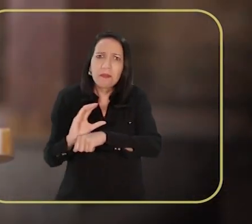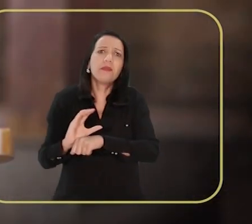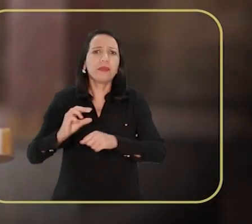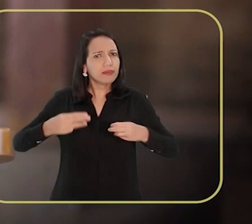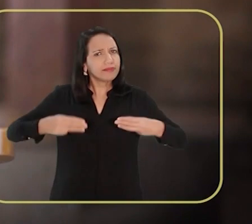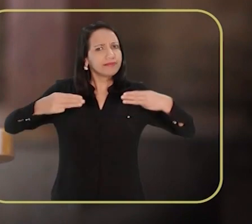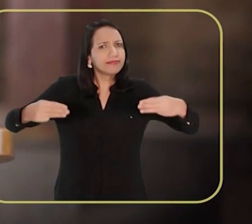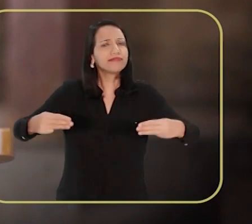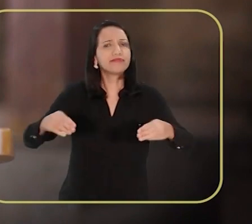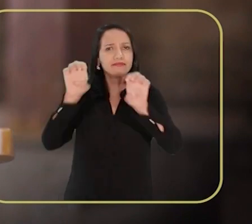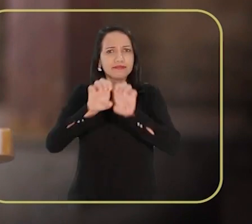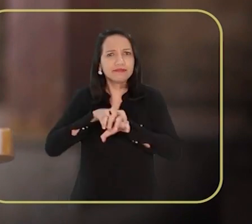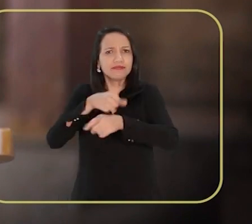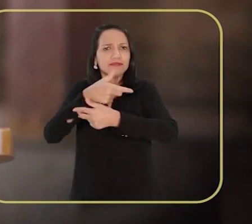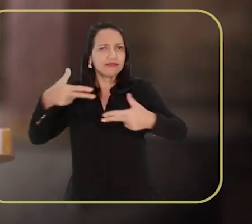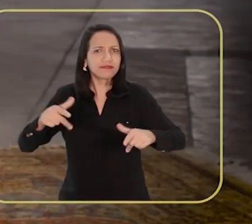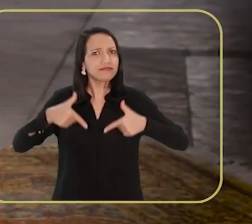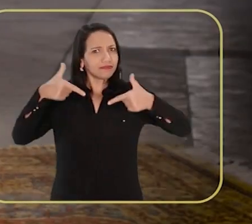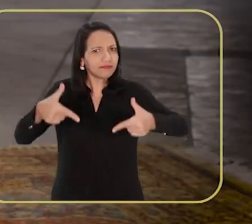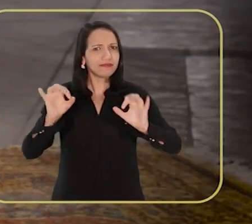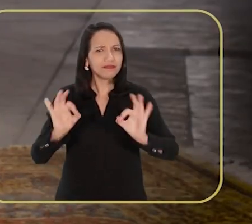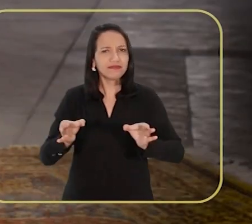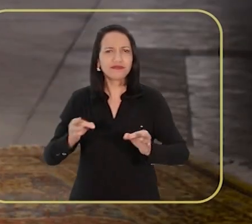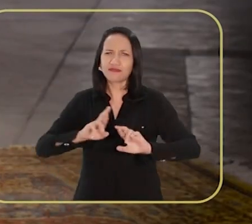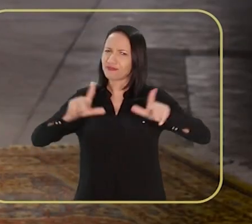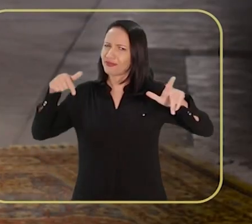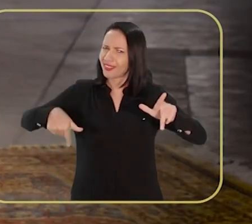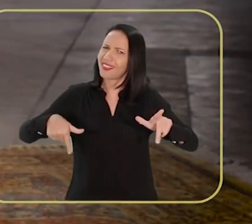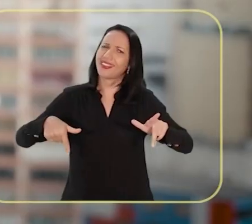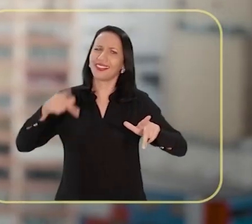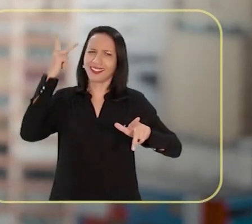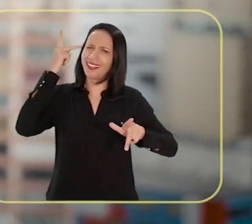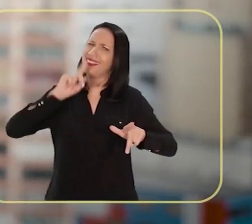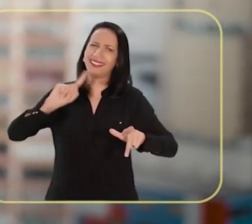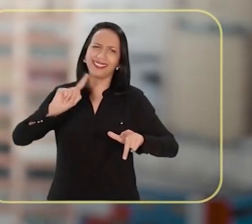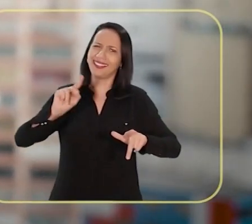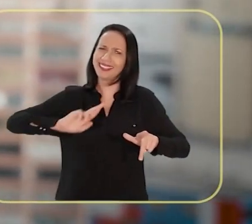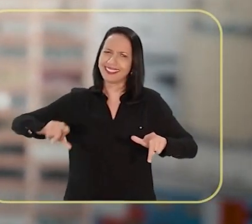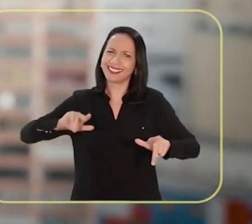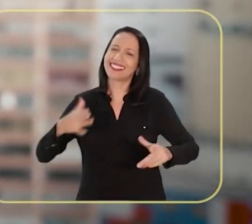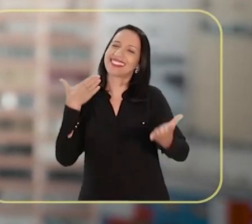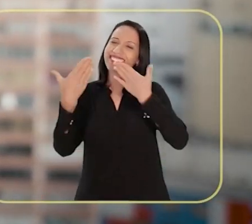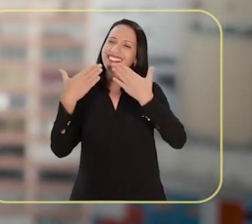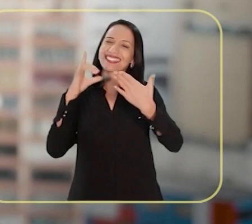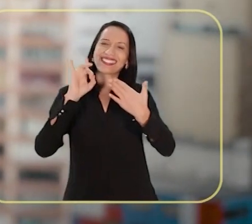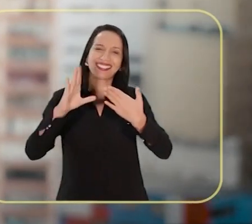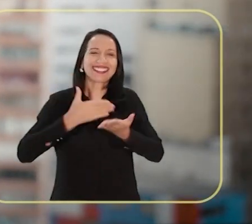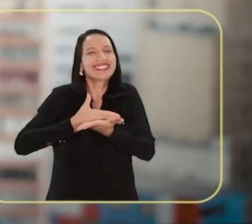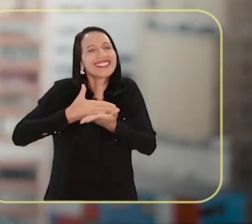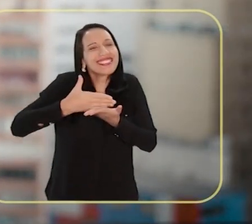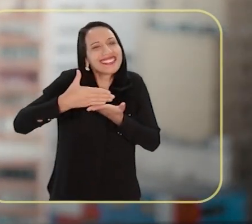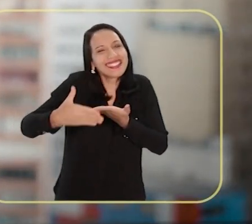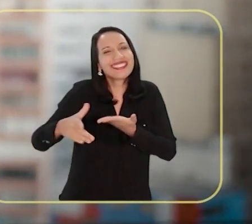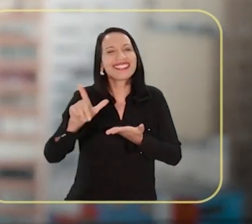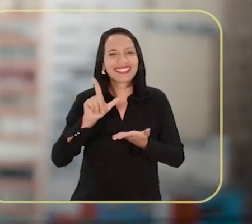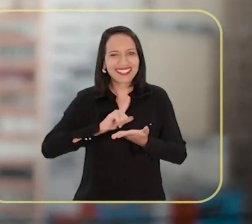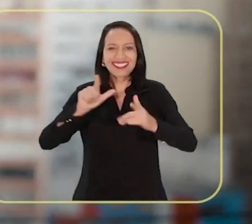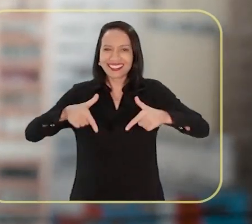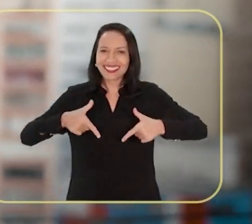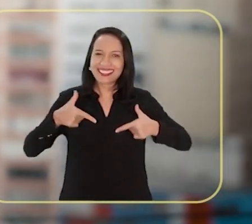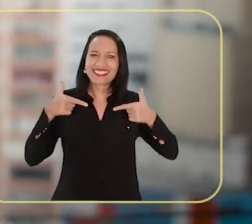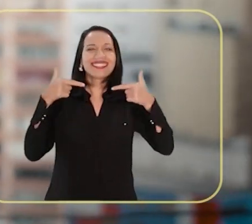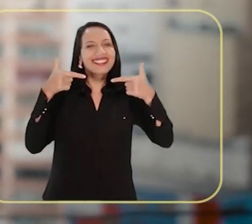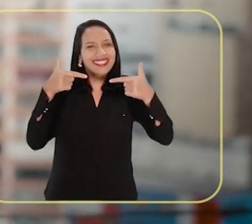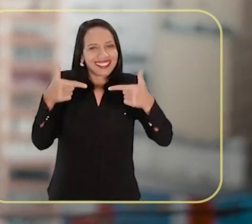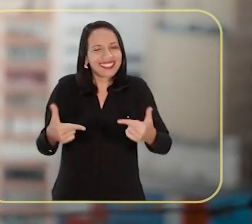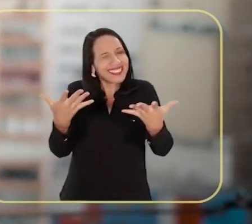tinha para usar no Ministério, o que ele fez, né? Não será diferente aqui em São Paulo. Como eu disse, essa conversa está apenas começando. E temos